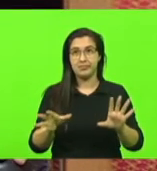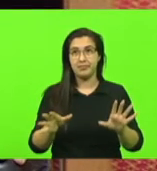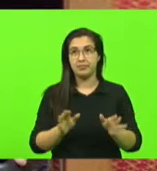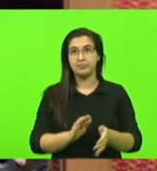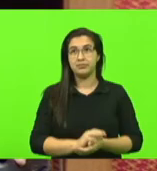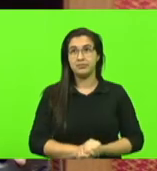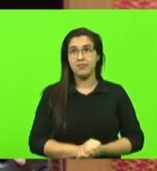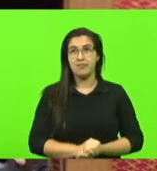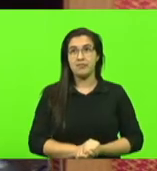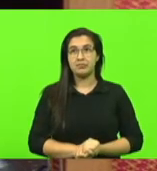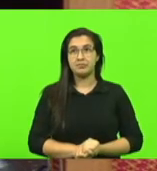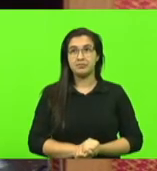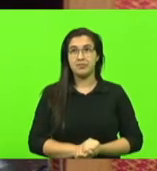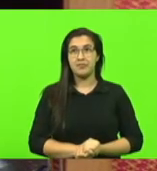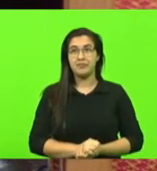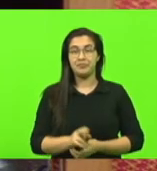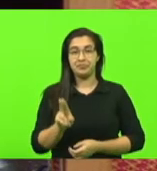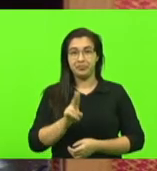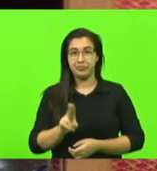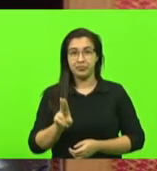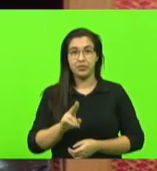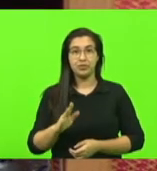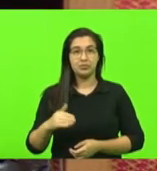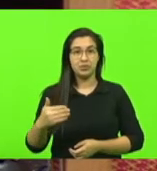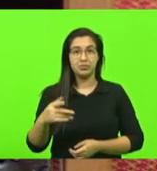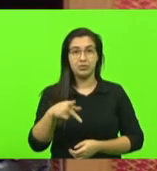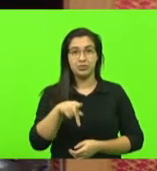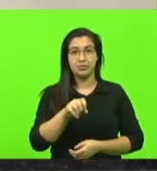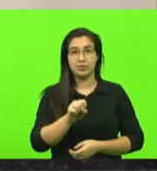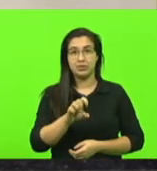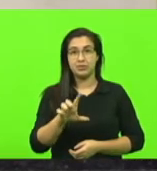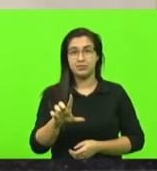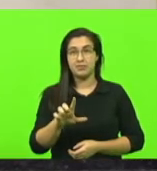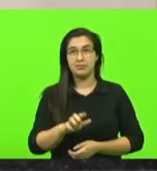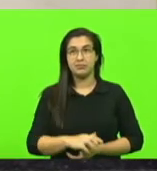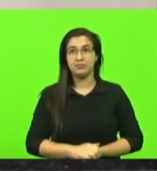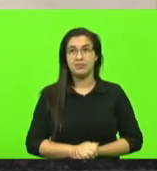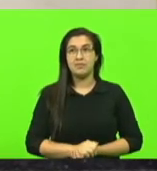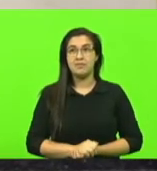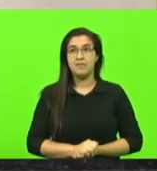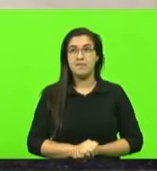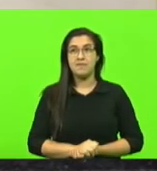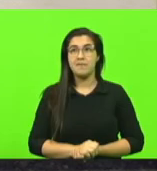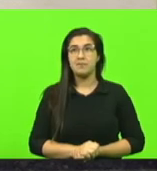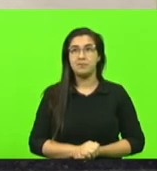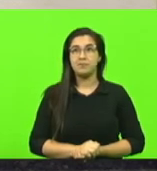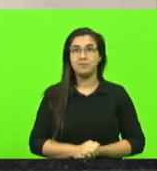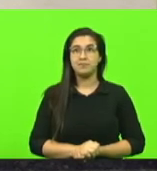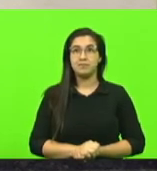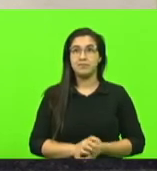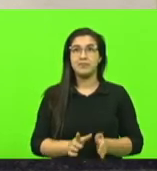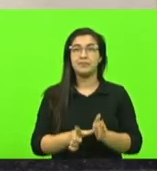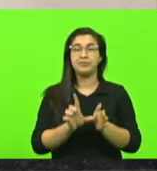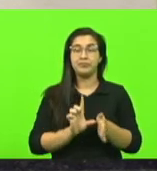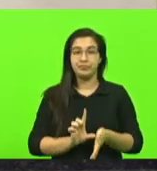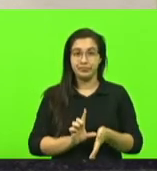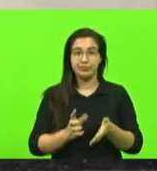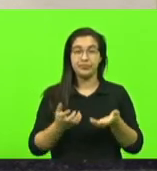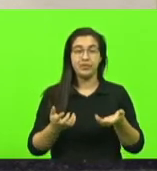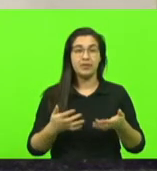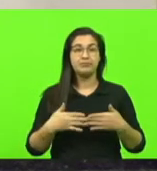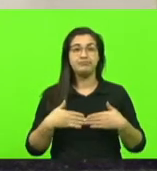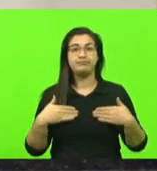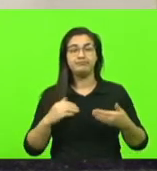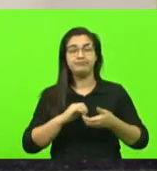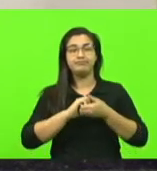eu utilizo daí o horário do PSL senhor presidente pode ser Sargento Lima mas antes disso Maurício queria saudar dois